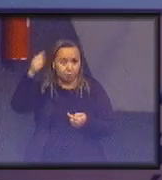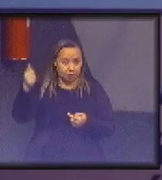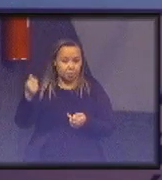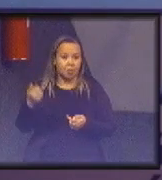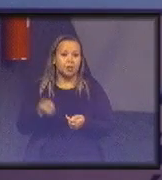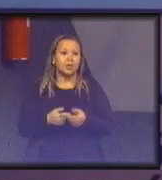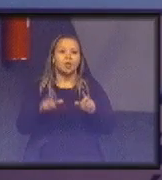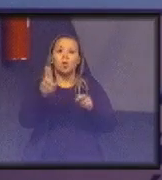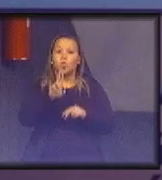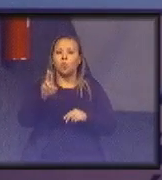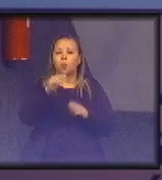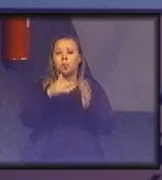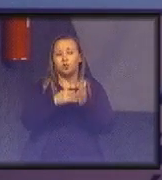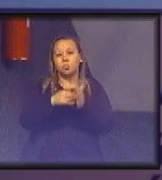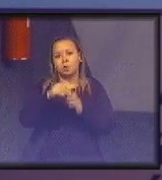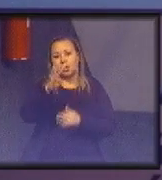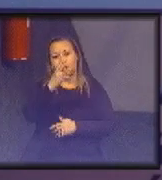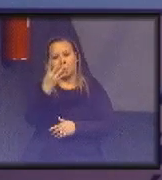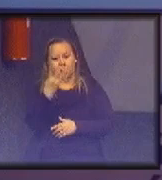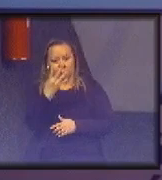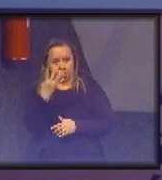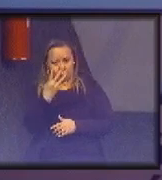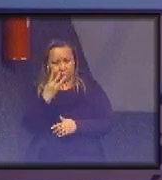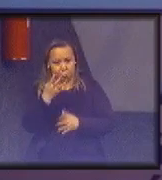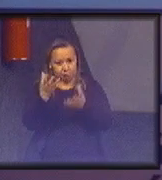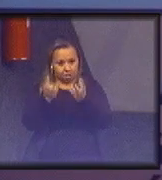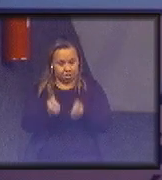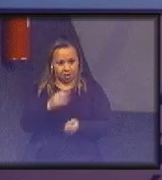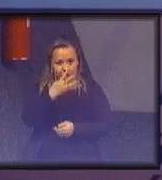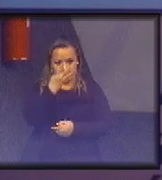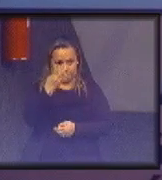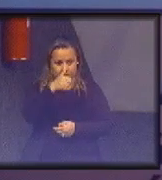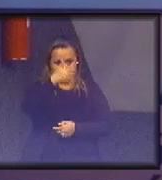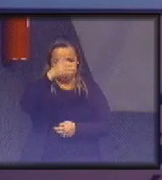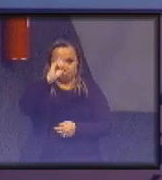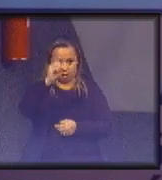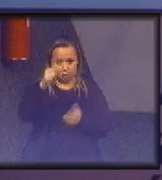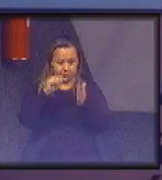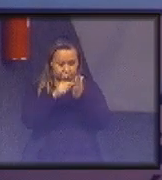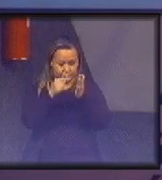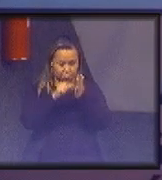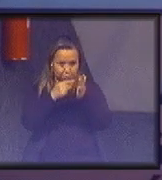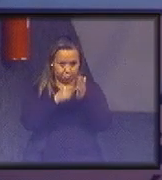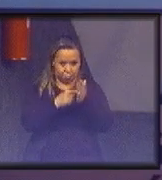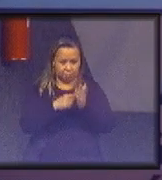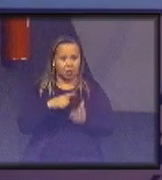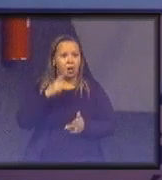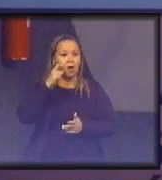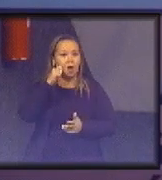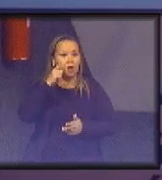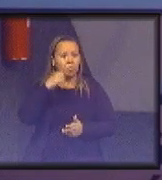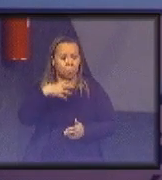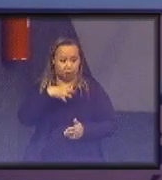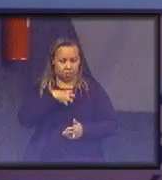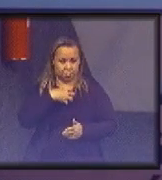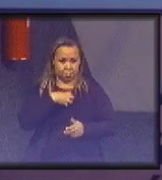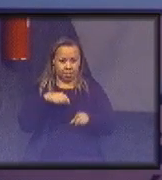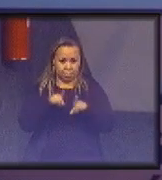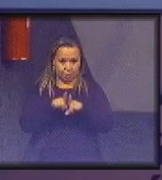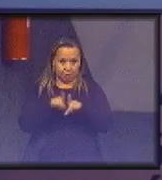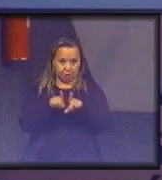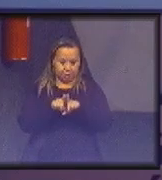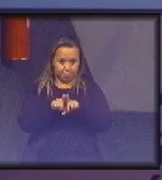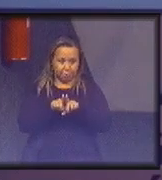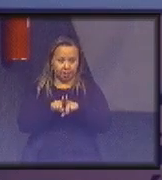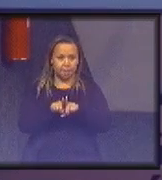eles estariam dentro do primeiro quartil e receberiam dez pontos no prêmio. Da mesma forma, Alagoas, Bahia e TJDFT estariam